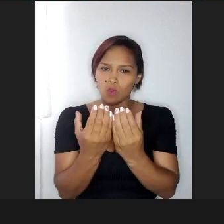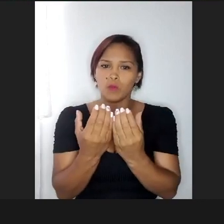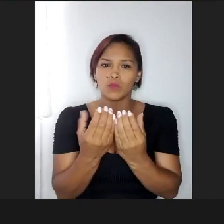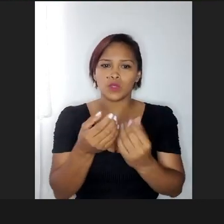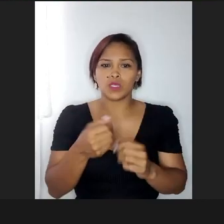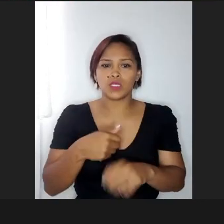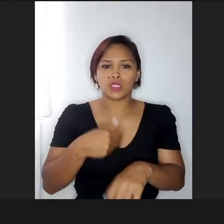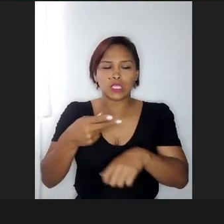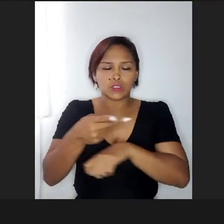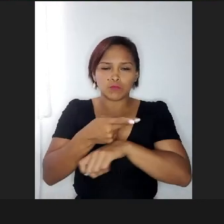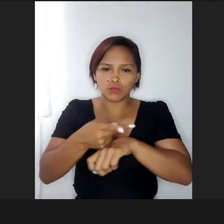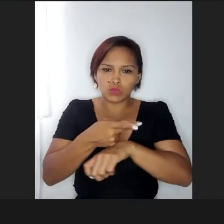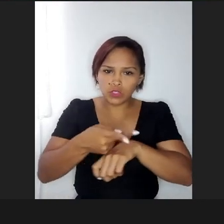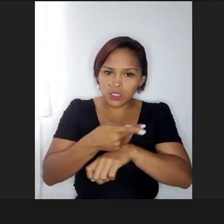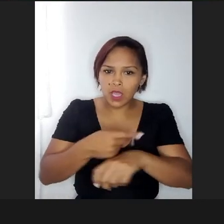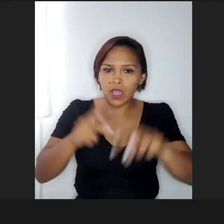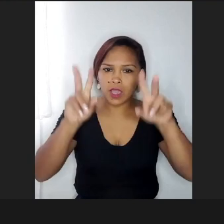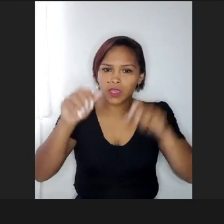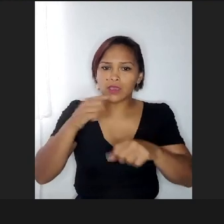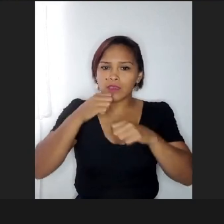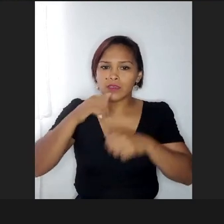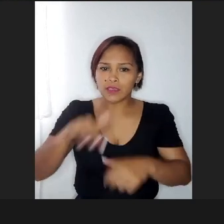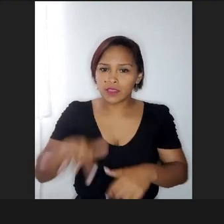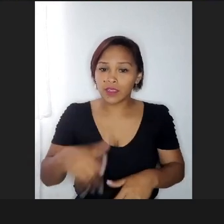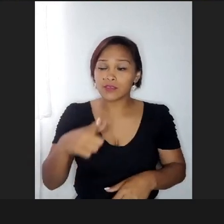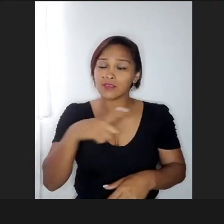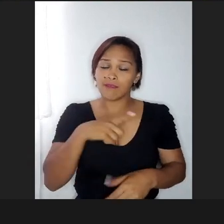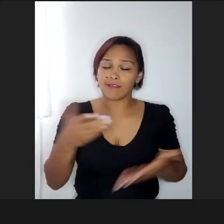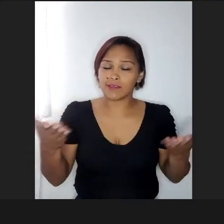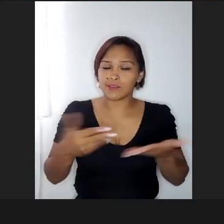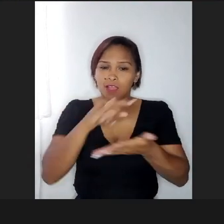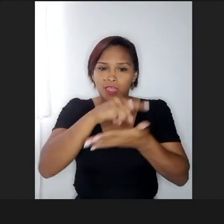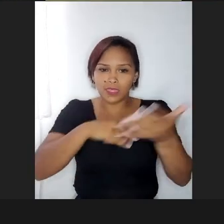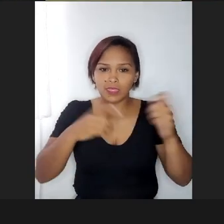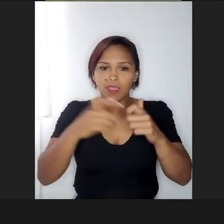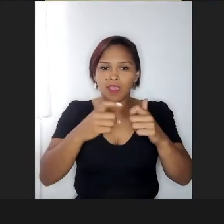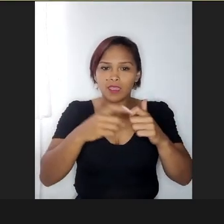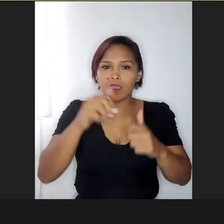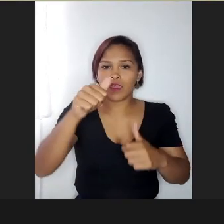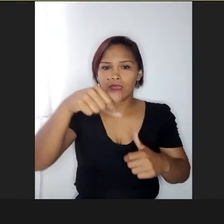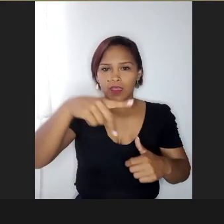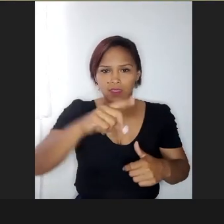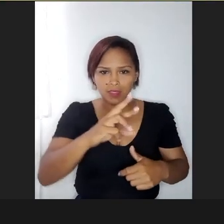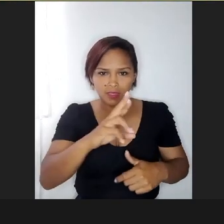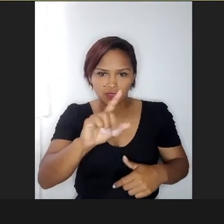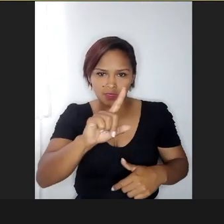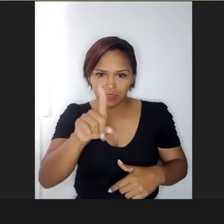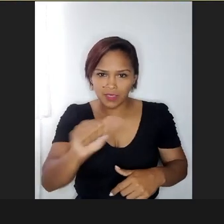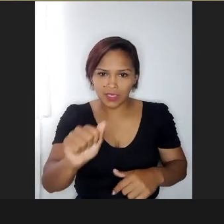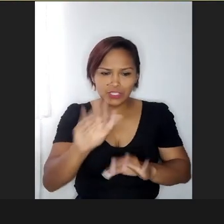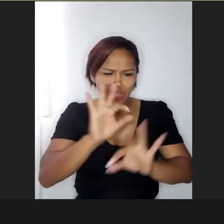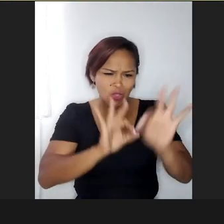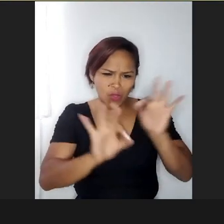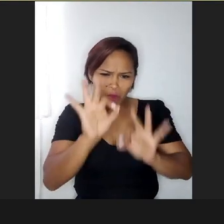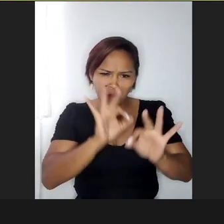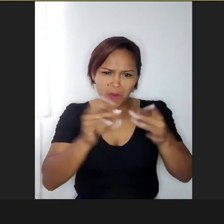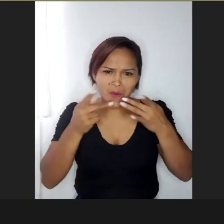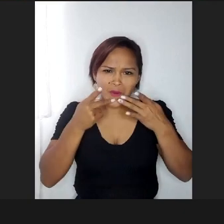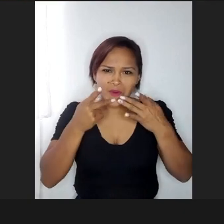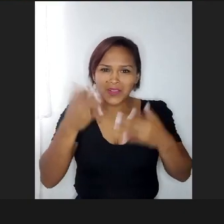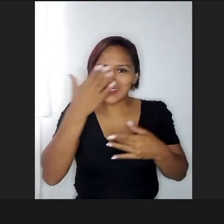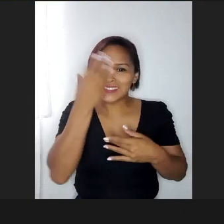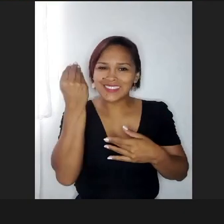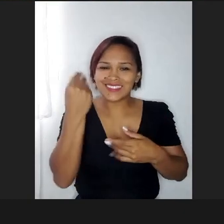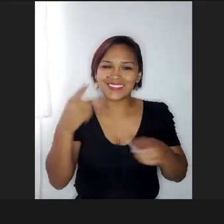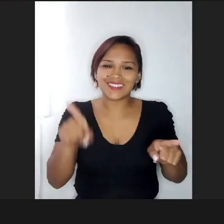né, sobre crianças diagnosticadas. A Andresa faz parte, a Andresa deu várias... eu que cuido, e não falei, esqueci. A